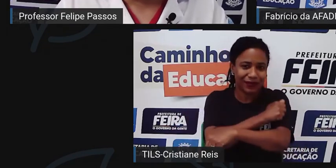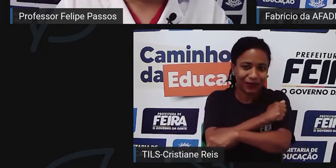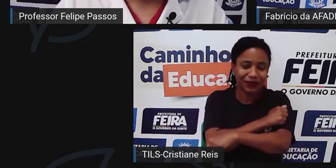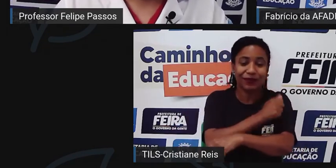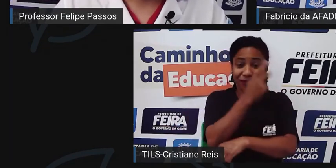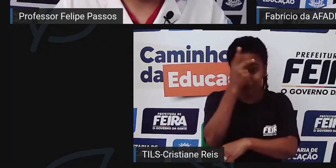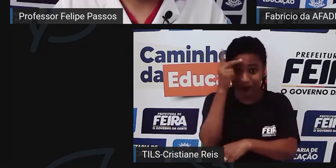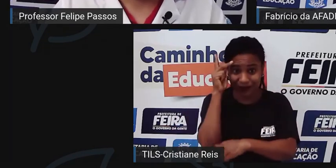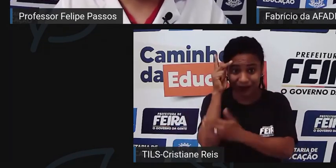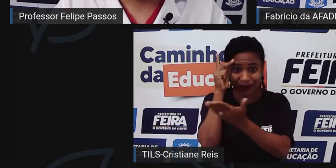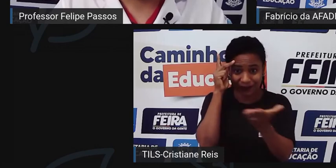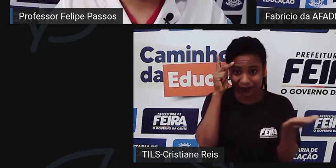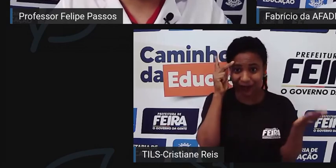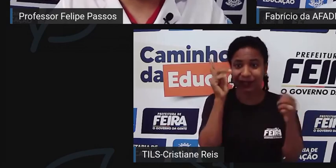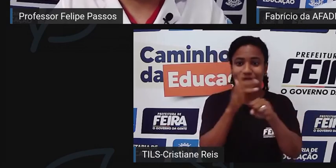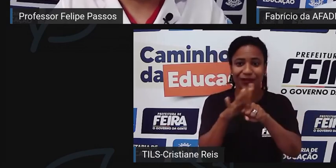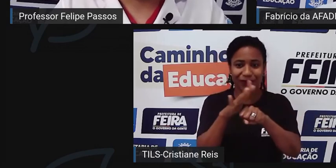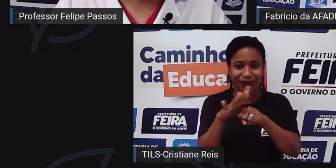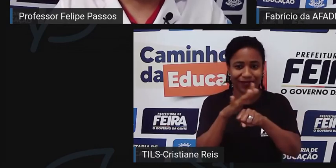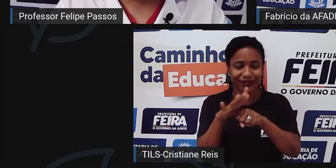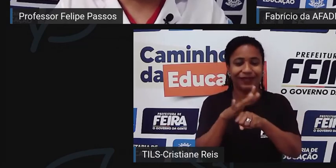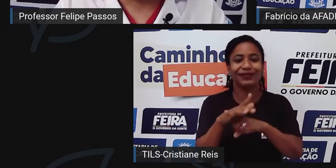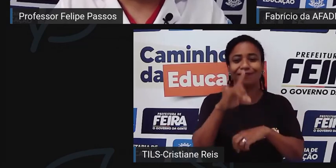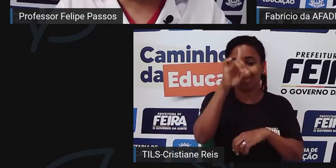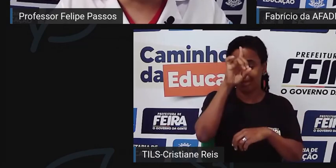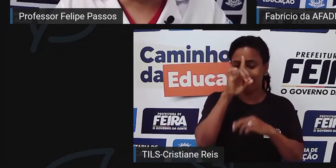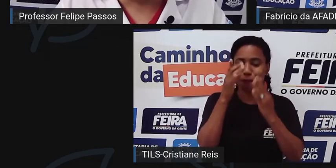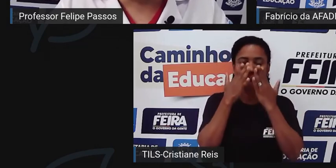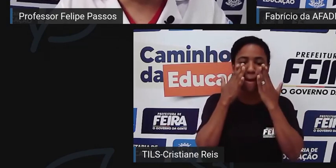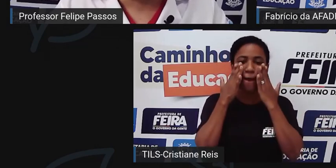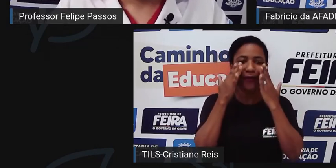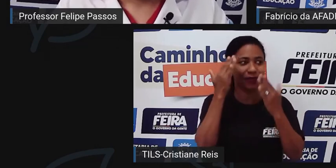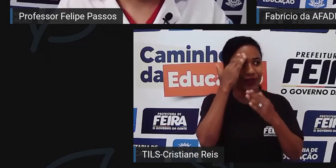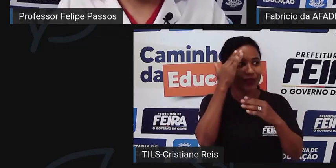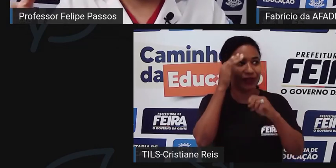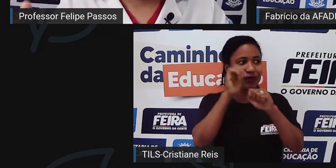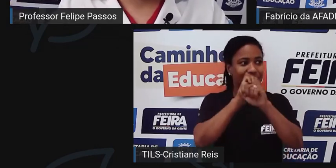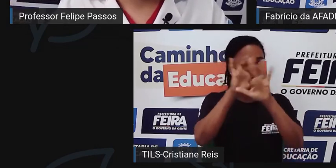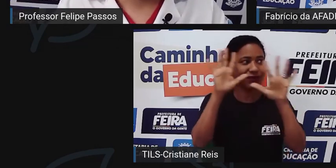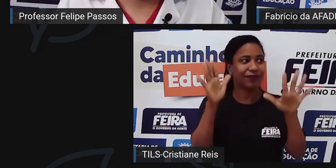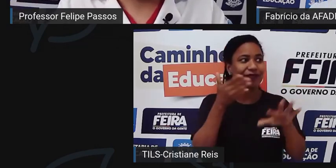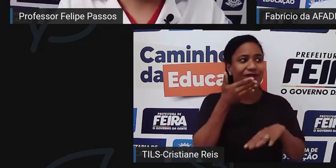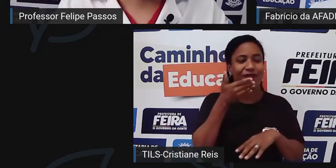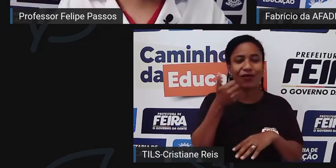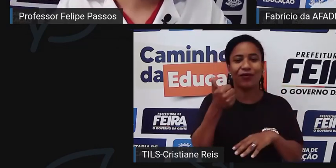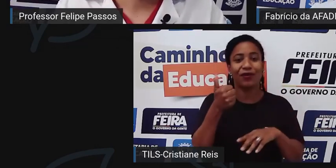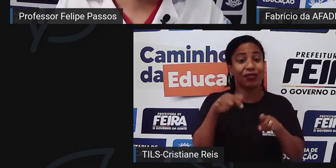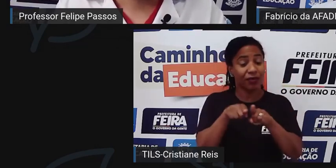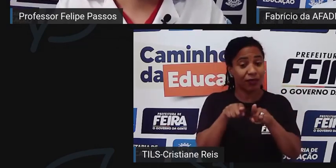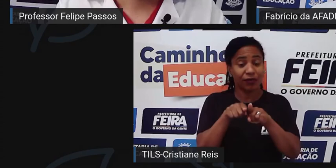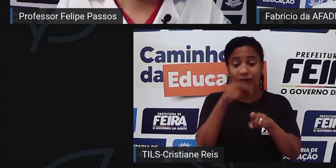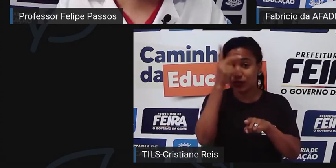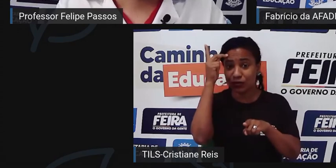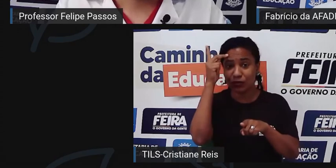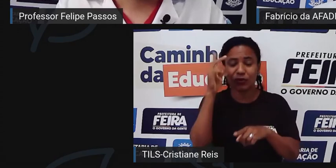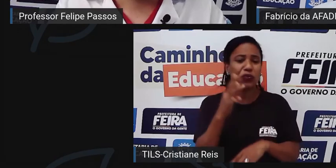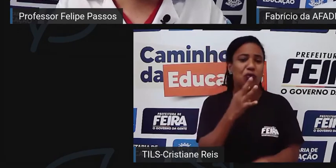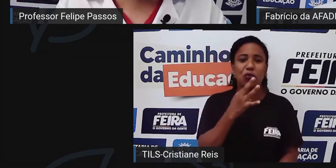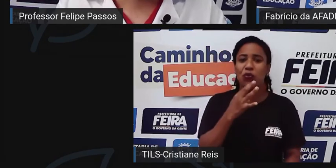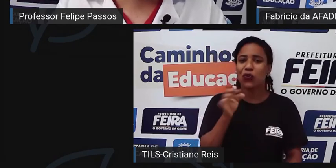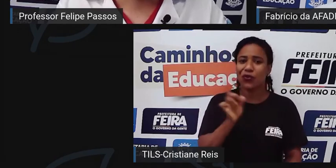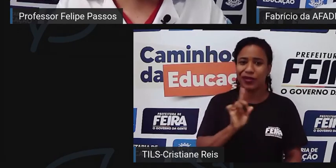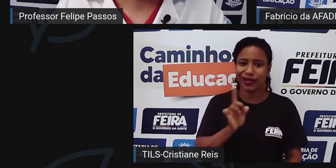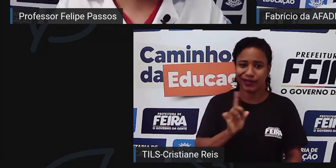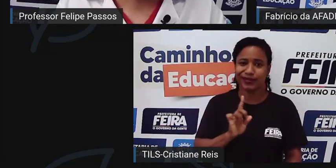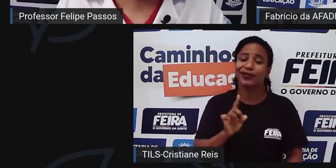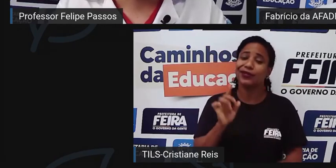têm essa doença a entender, compreender melhor, né, e também tocar as pessoas que não têm nesse sentido aí que você falou no